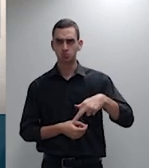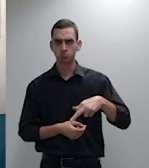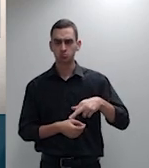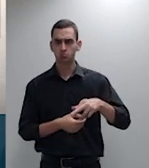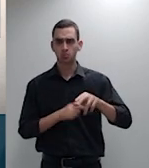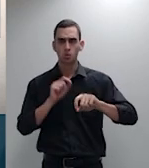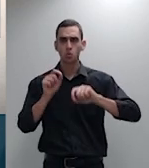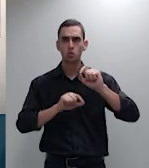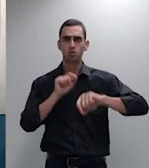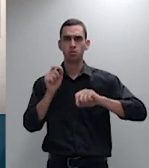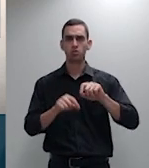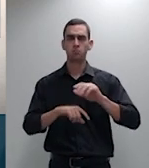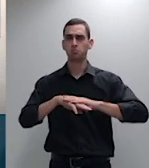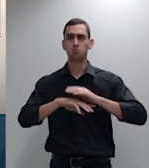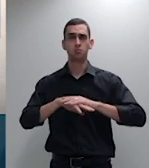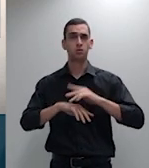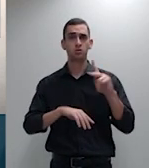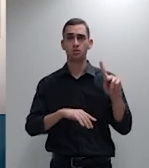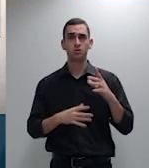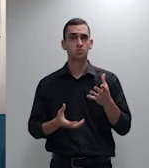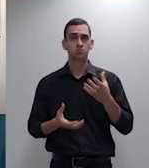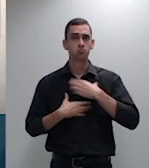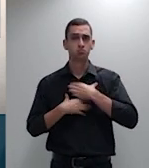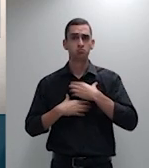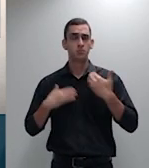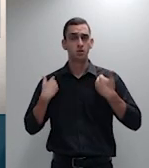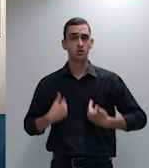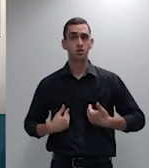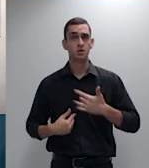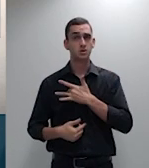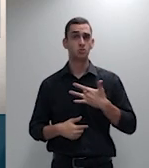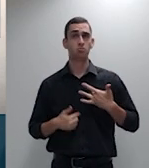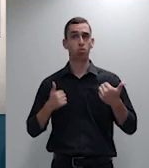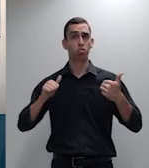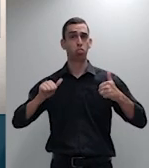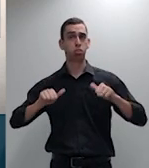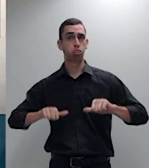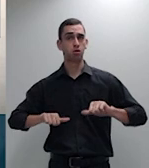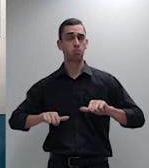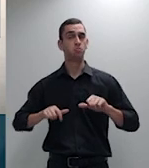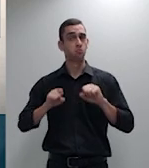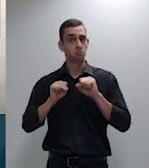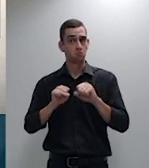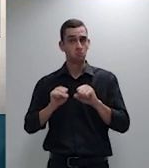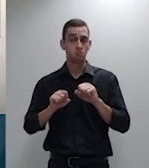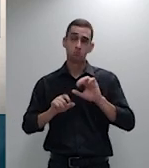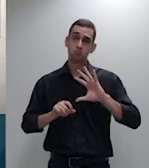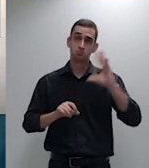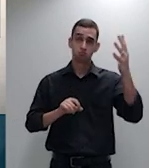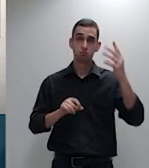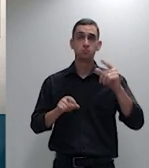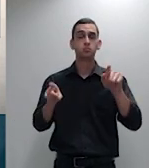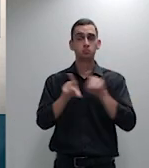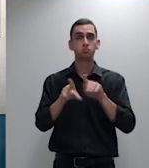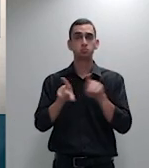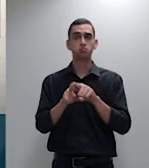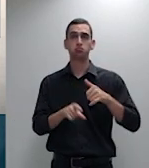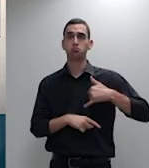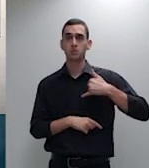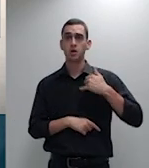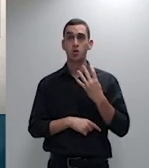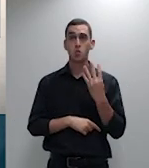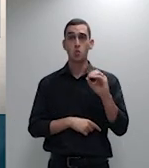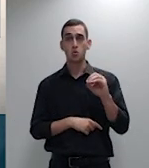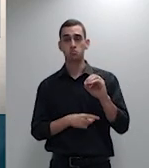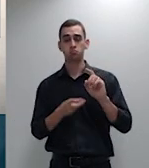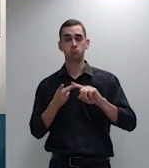vigor físico da juventude a partir dos 40 dos 50 e dos 60 anos em diante não